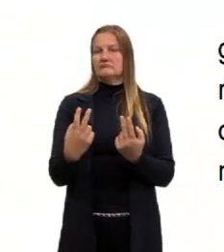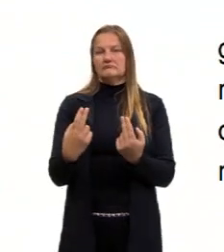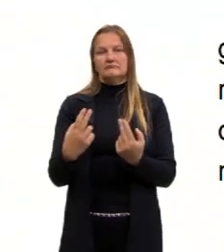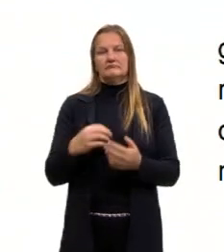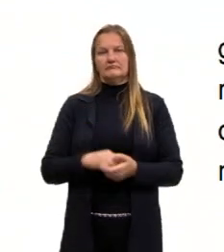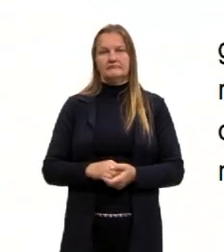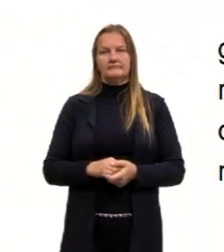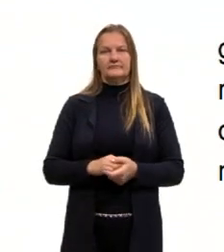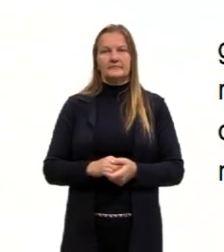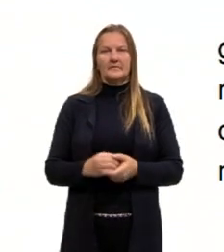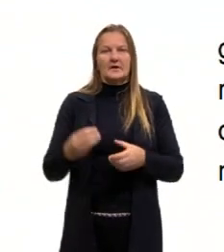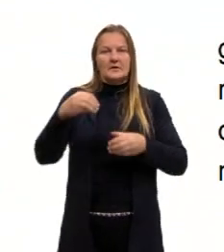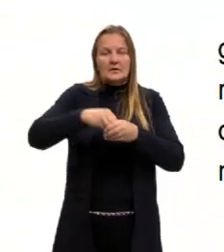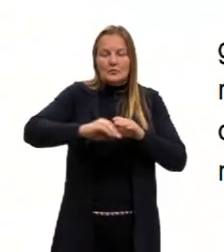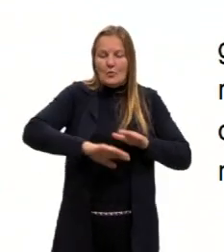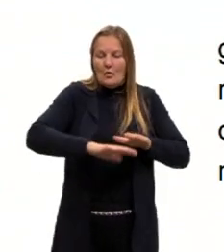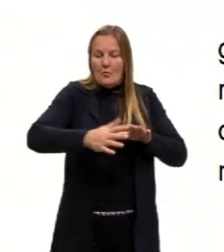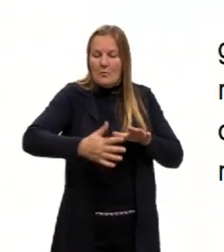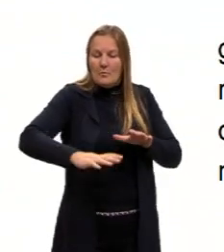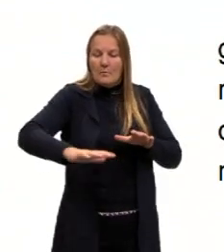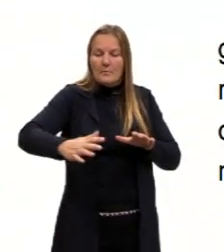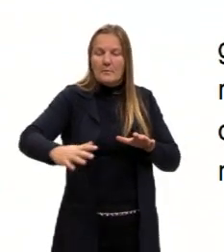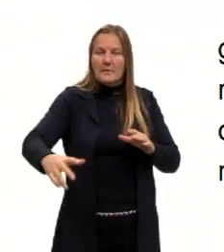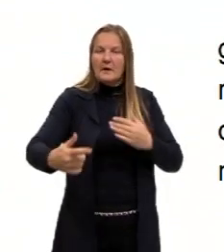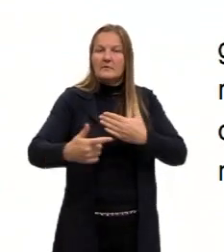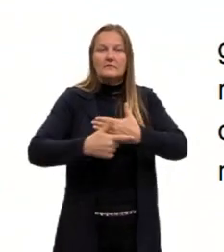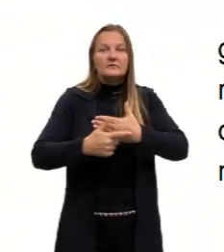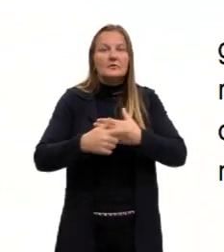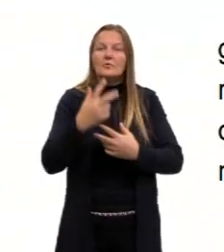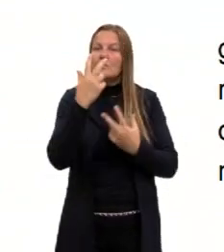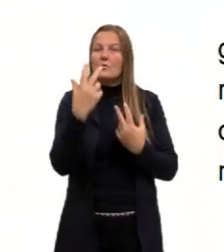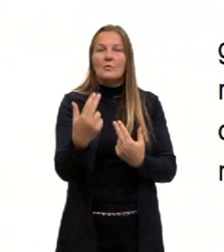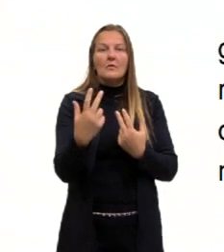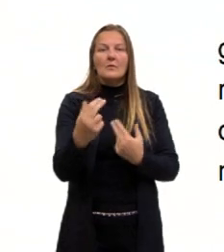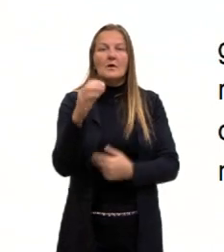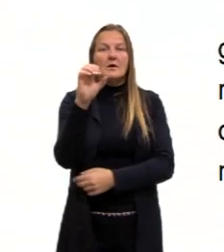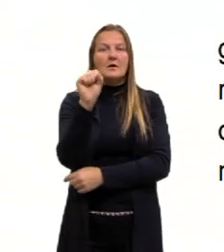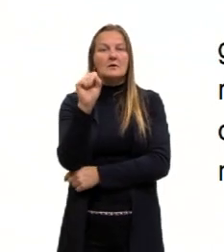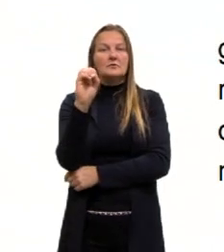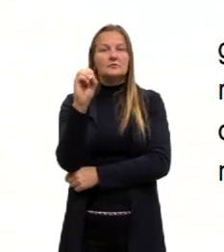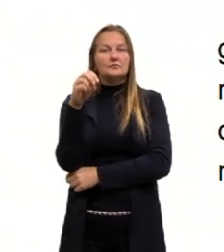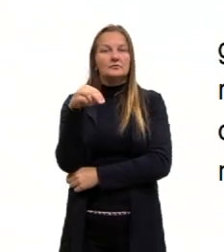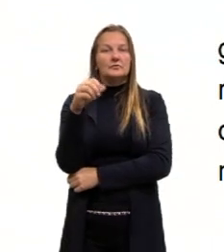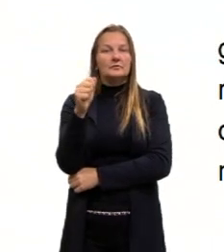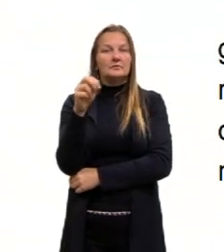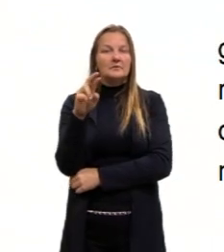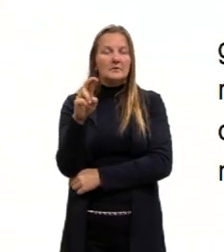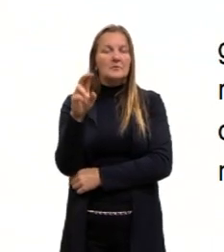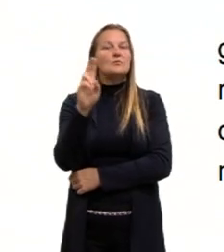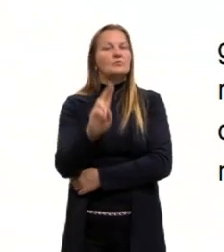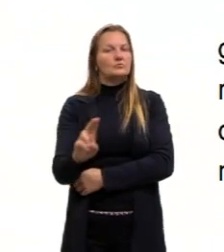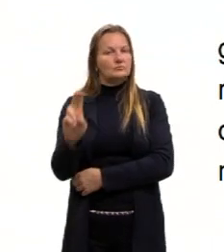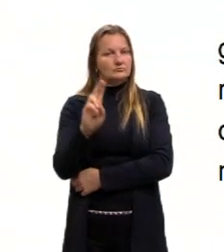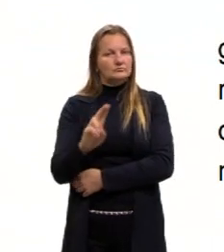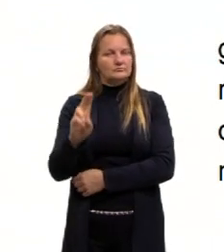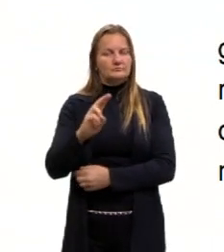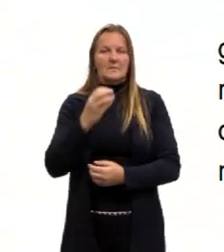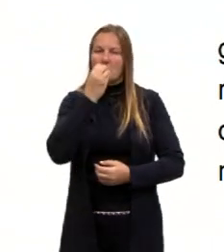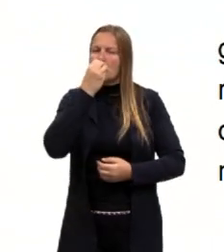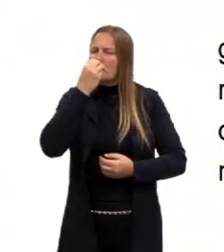se a gente pode usar dentro do mar, vai ser a mesma porque o sonar também vai ser útil, né? Vai funcionar bem.